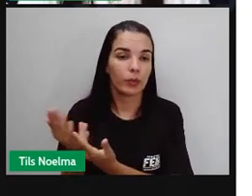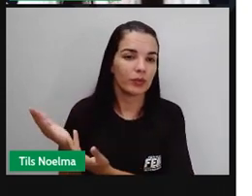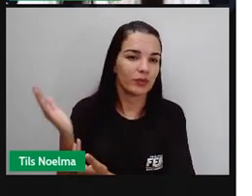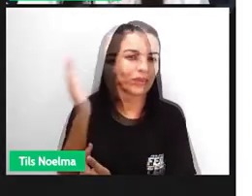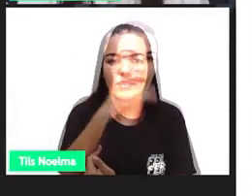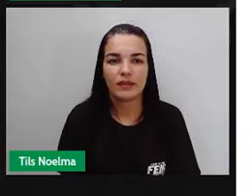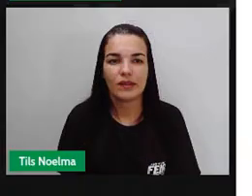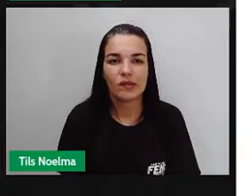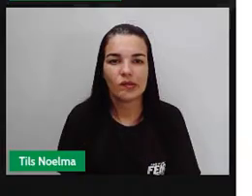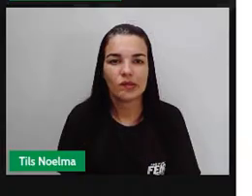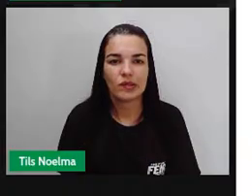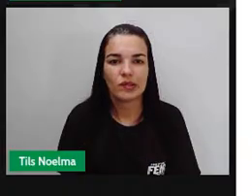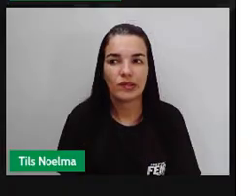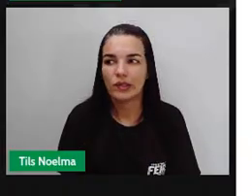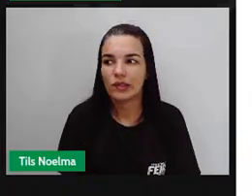lá?